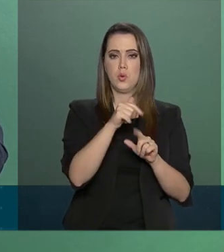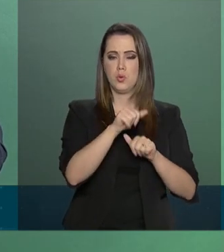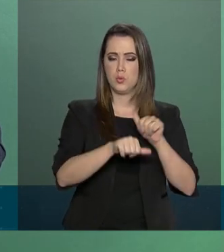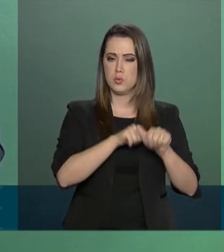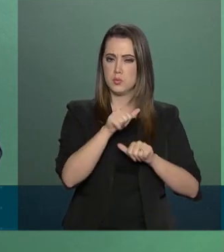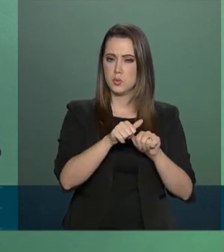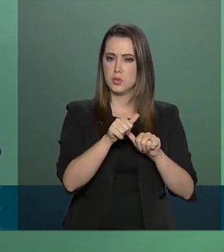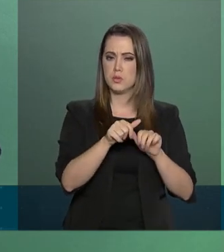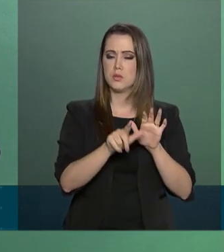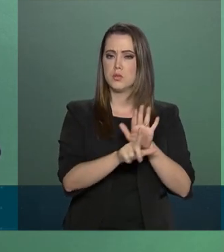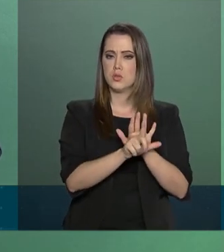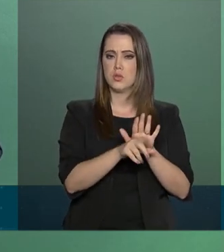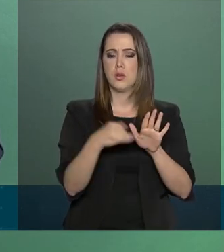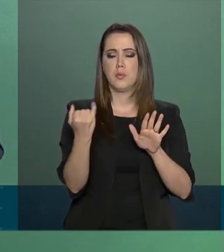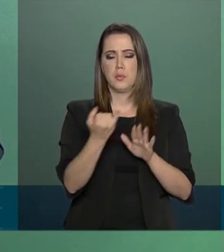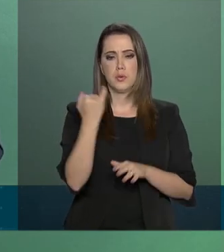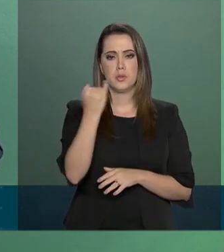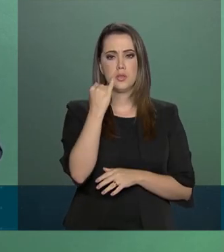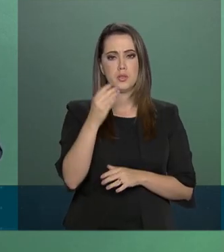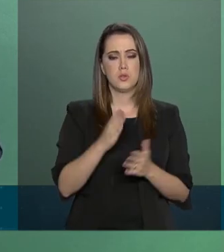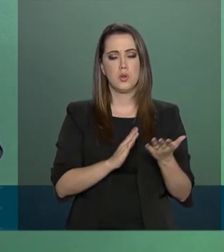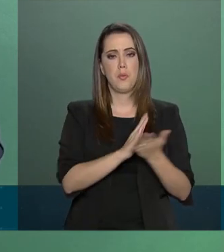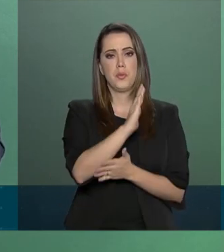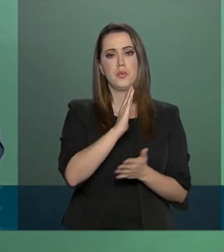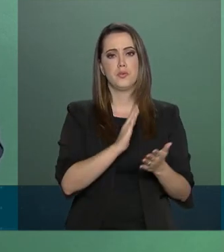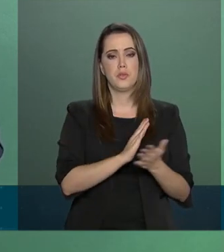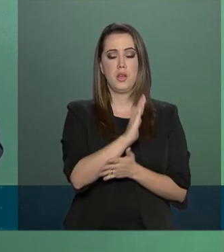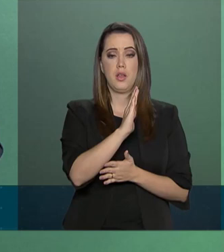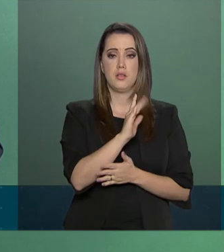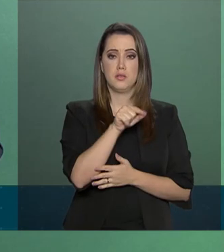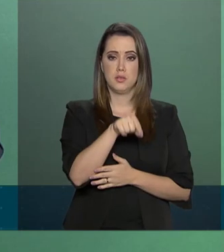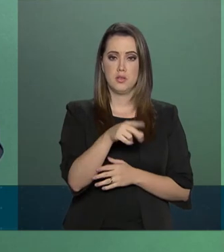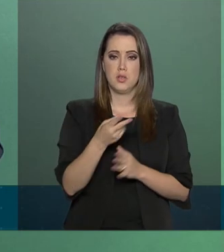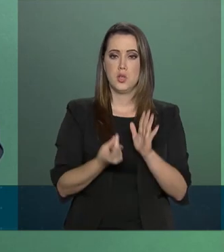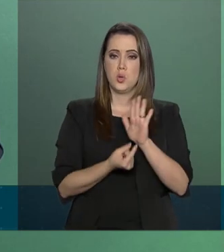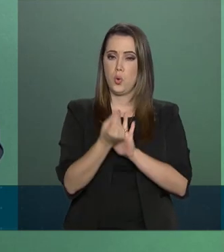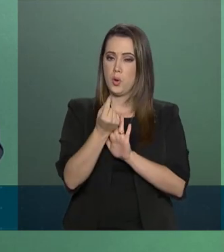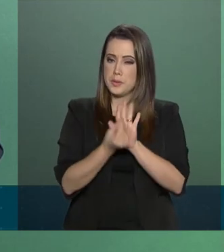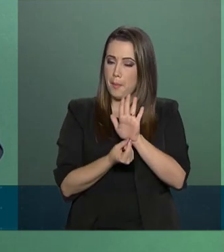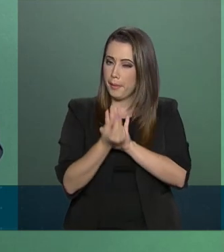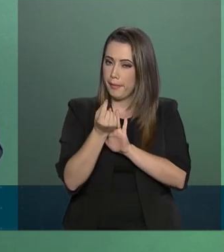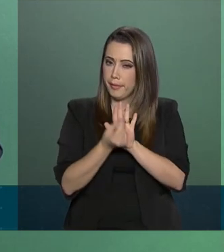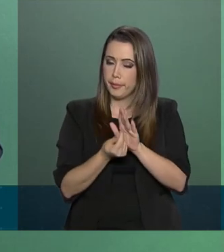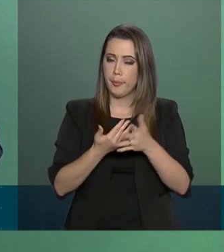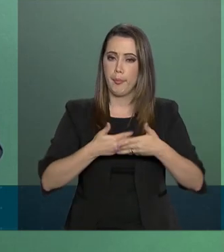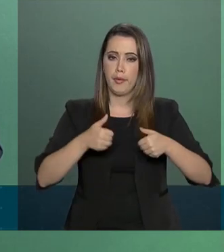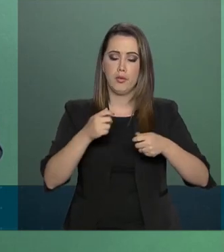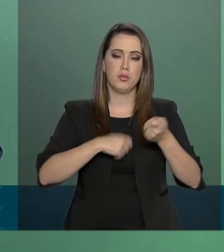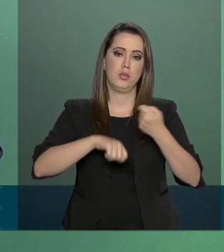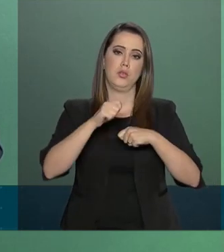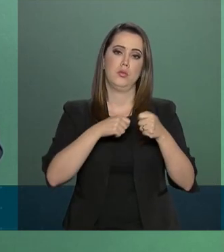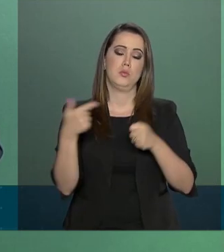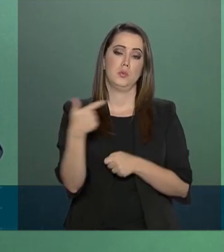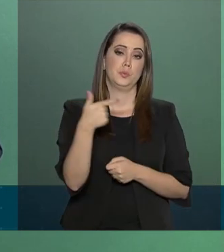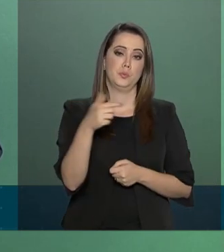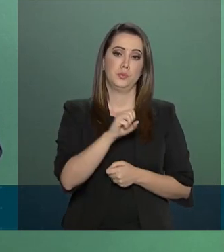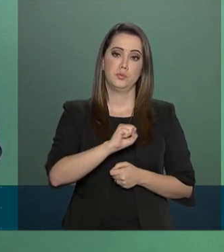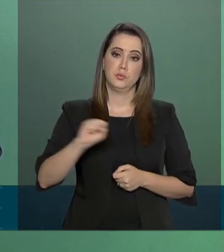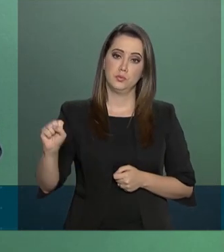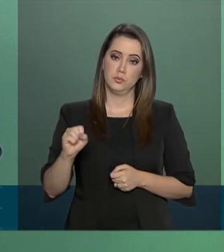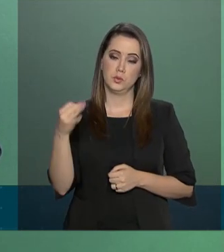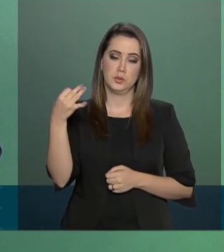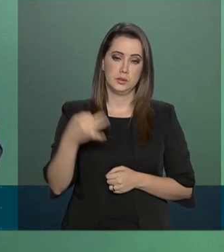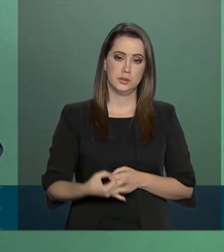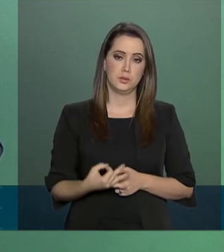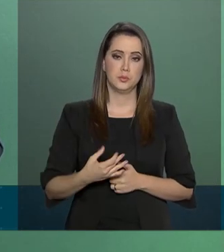estruturantes sejam aprovadas e as previsões de melhoria da economia no segundo semestre se